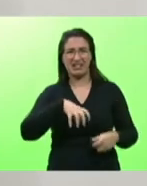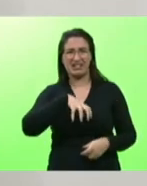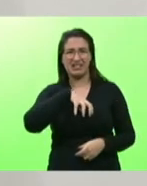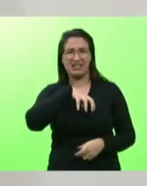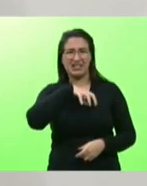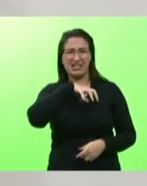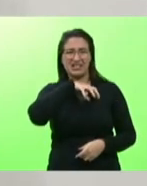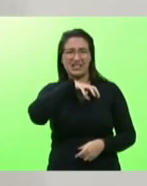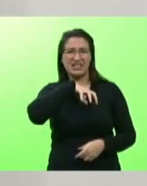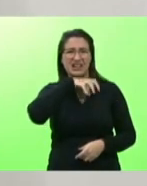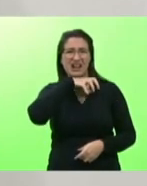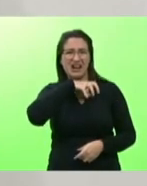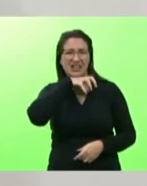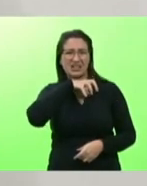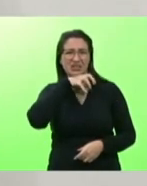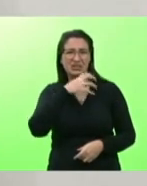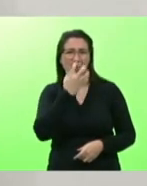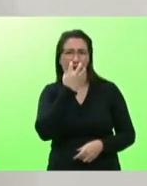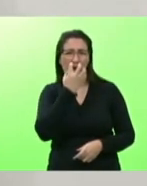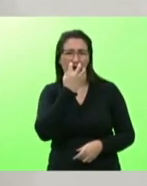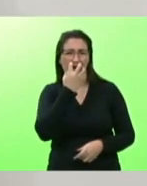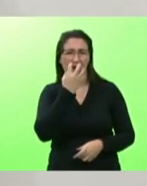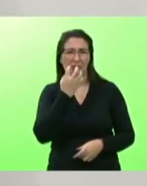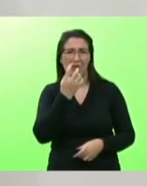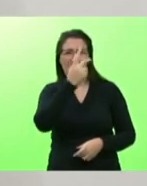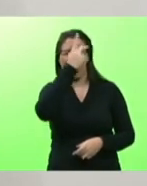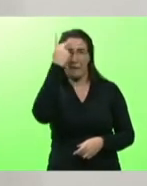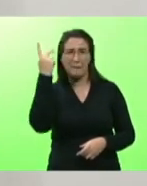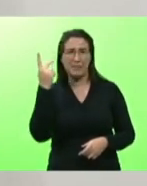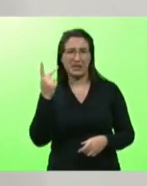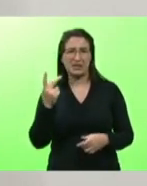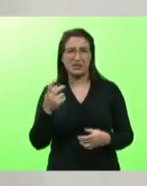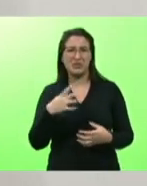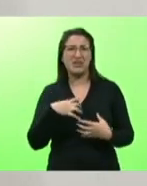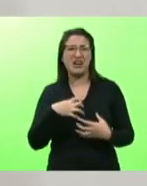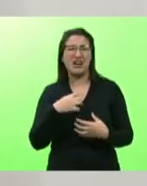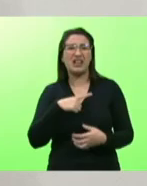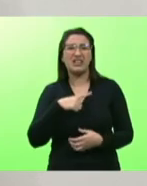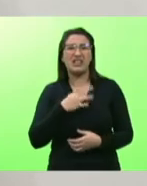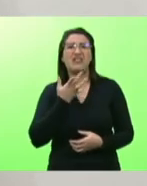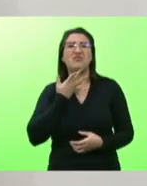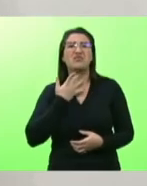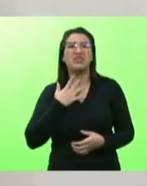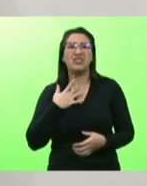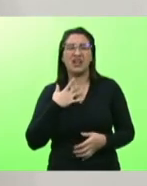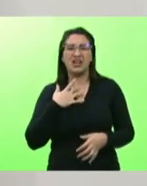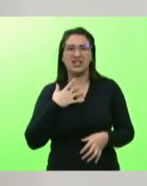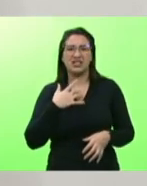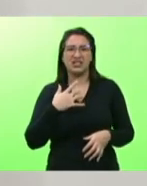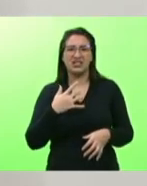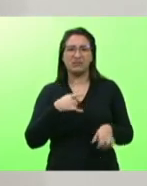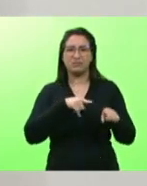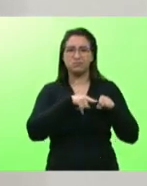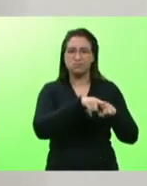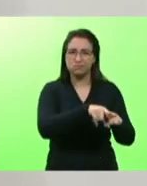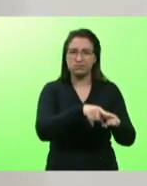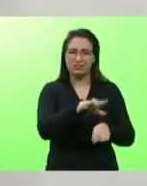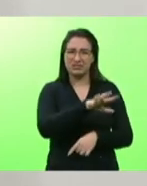zolfilia alguém praticar relação sexual com cachorro com bicho que é incentivado no meio rural